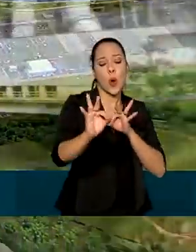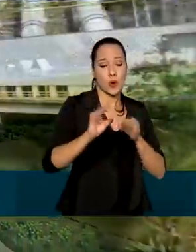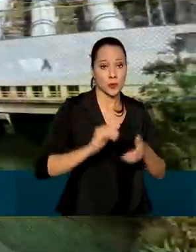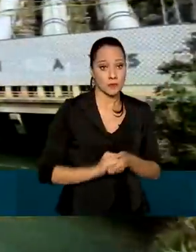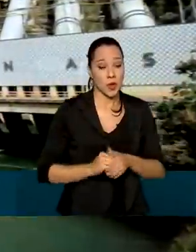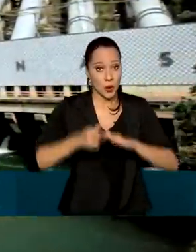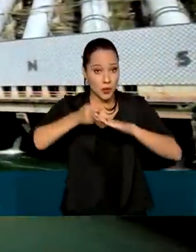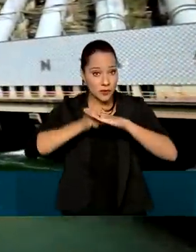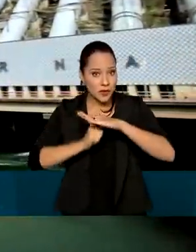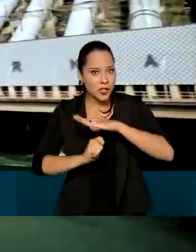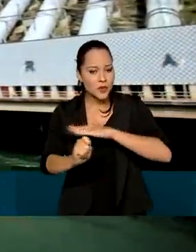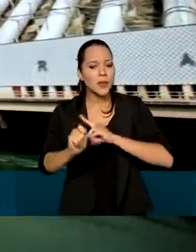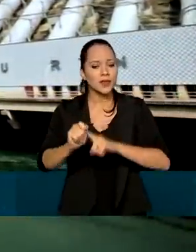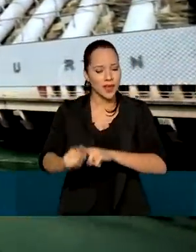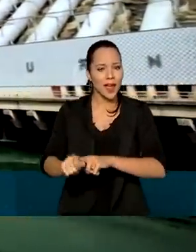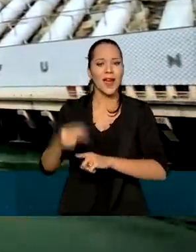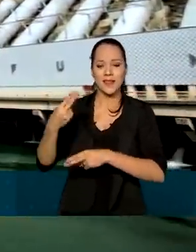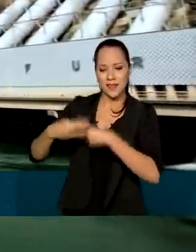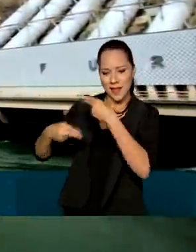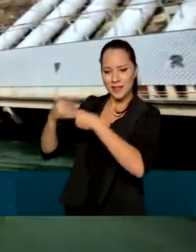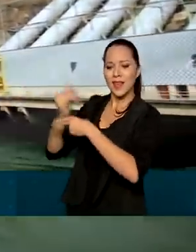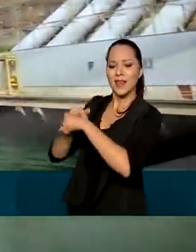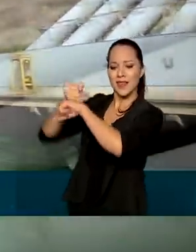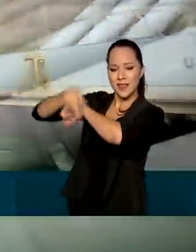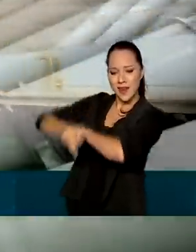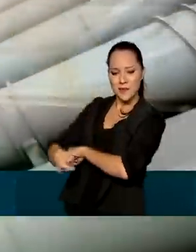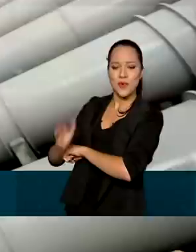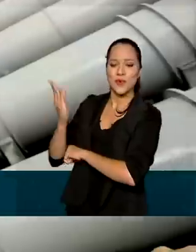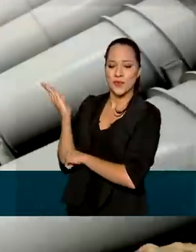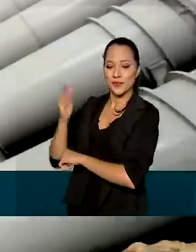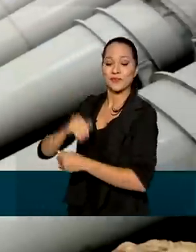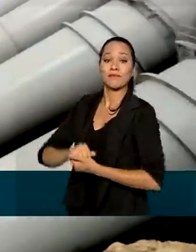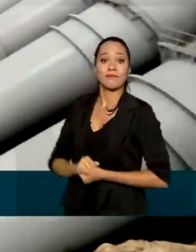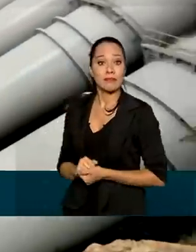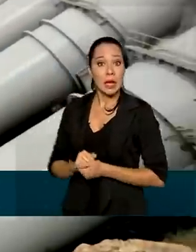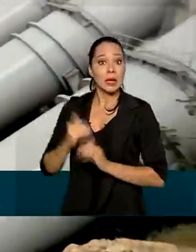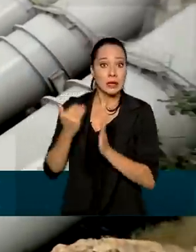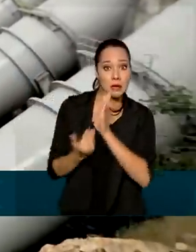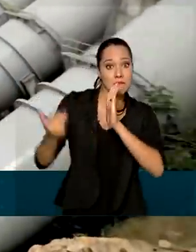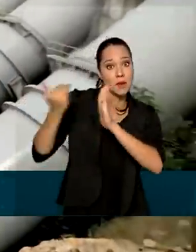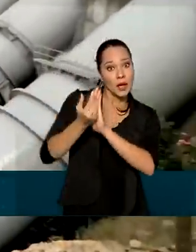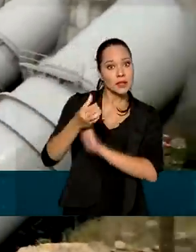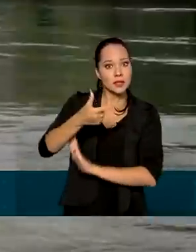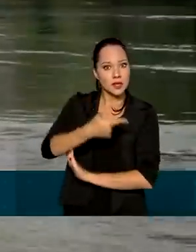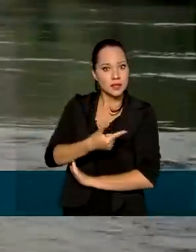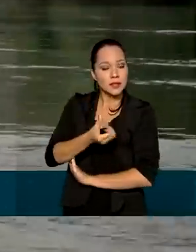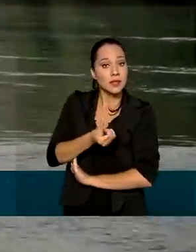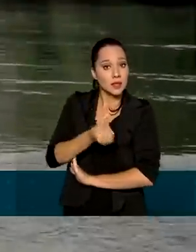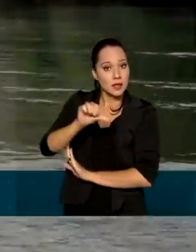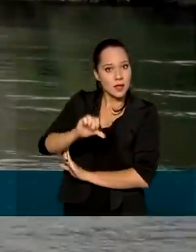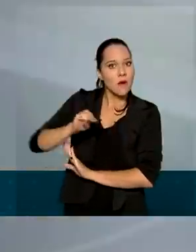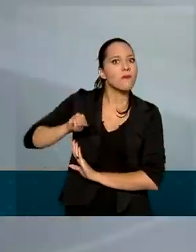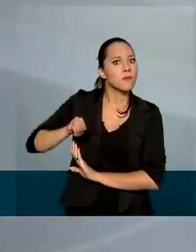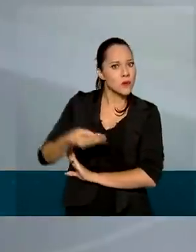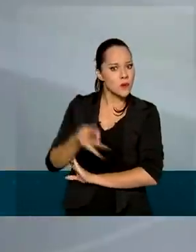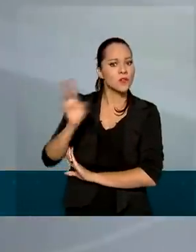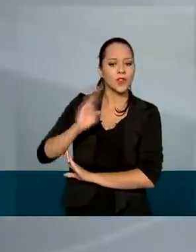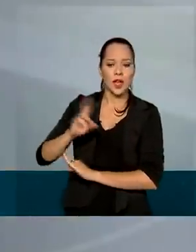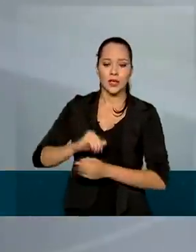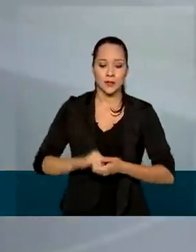Os investimentos vêm da hidrelétrica Itaipu Binacional e ultrapassam 69 milhões de reais.